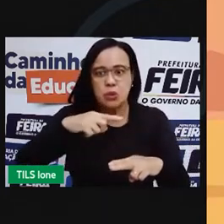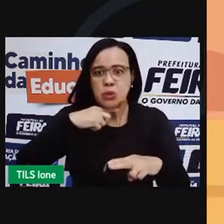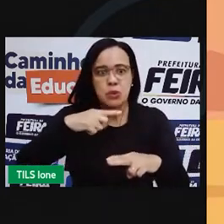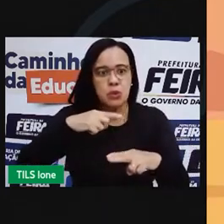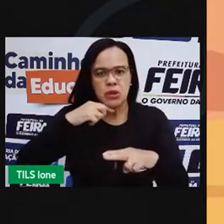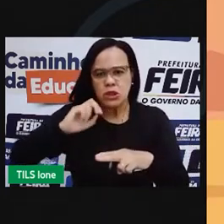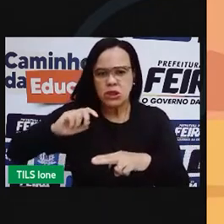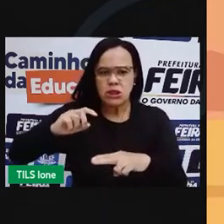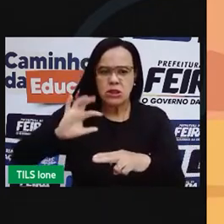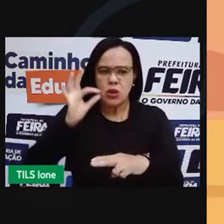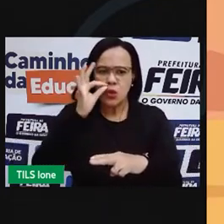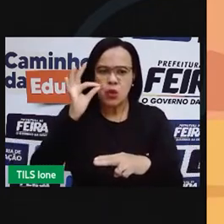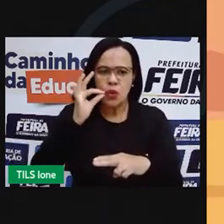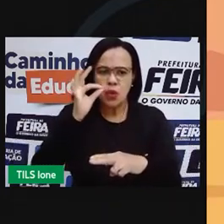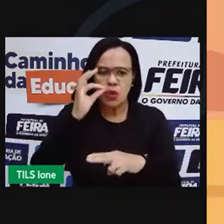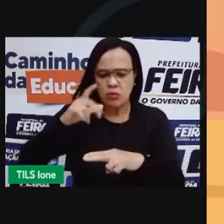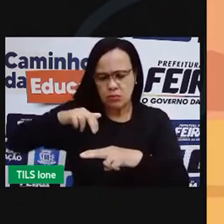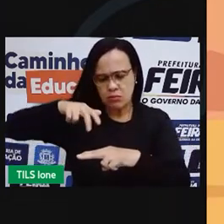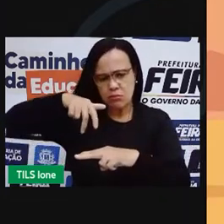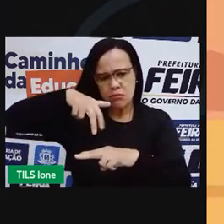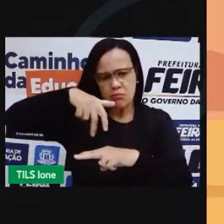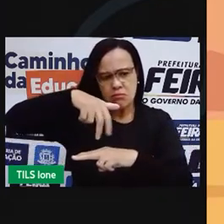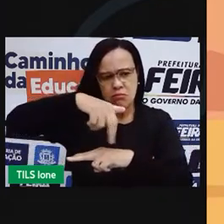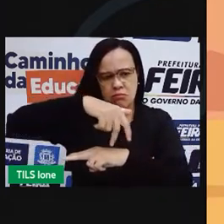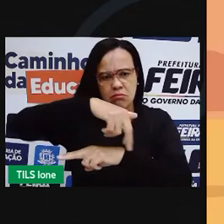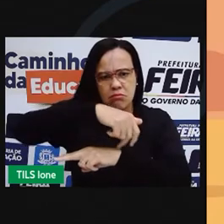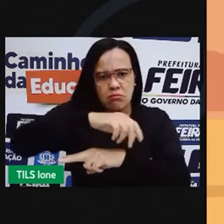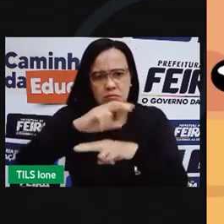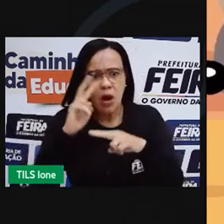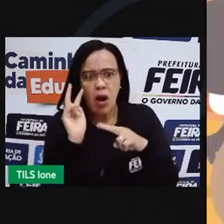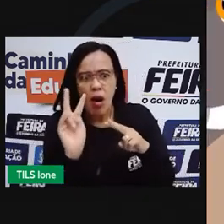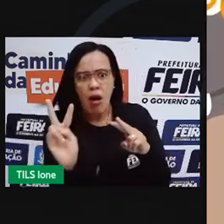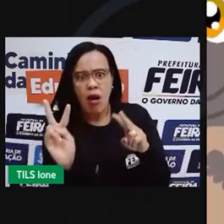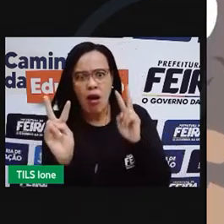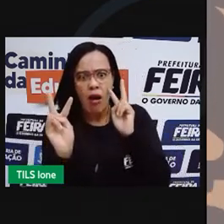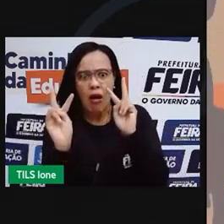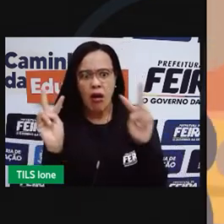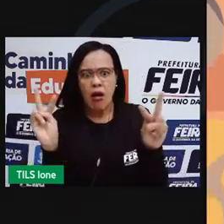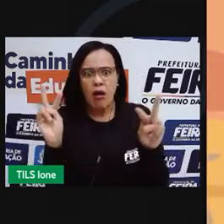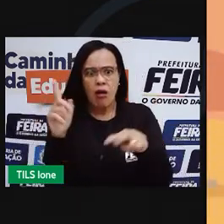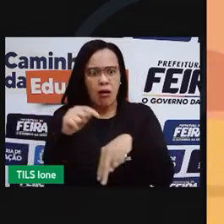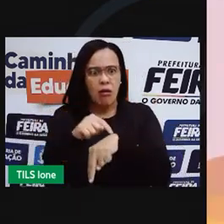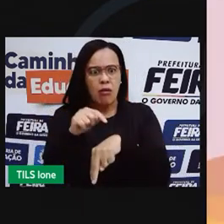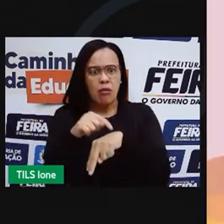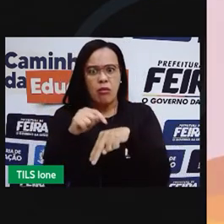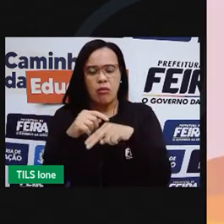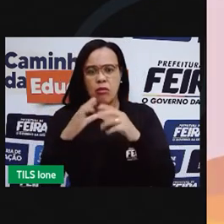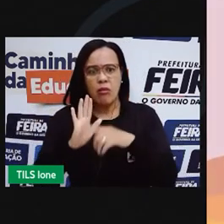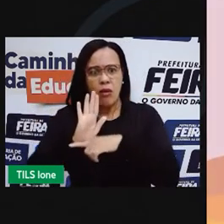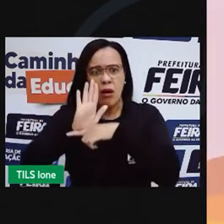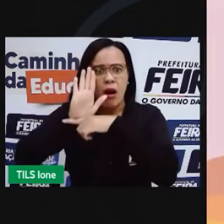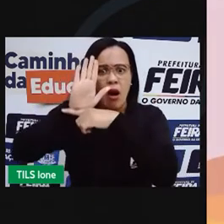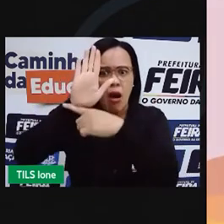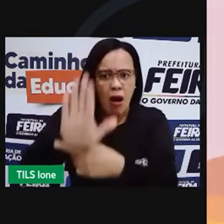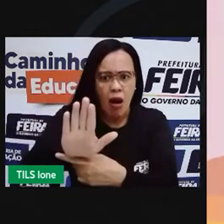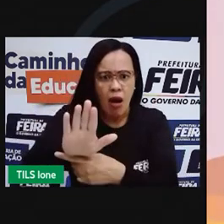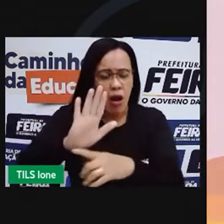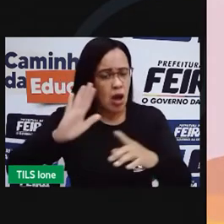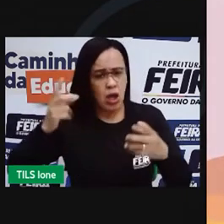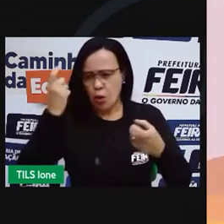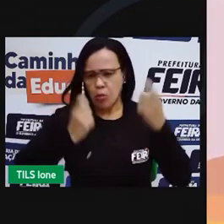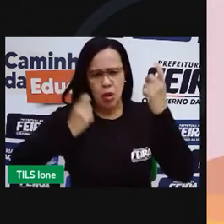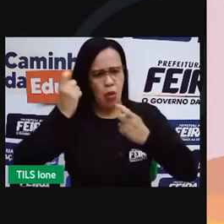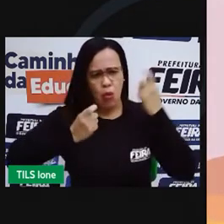estava passando por ali, enquanto o leão estava em apuros e na mesma hora foi ajudá-lo. Não se preocupe.